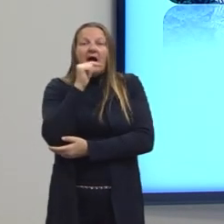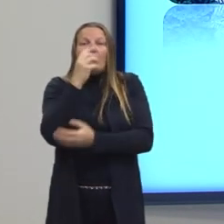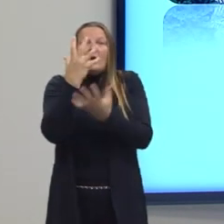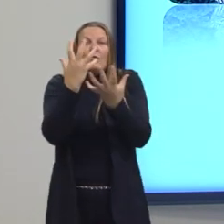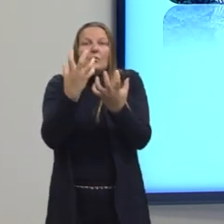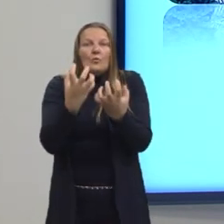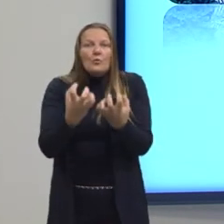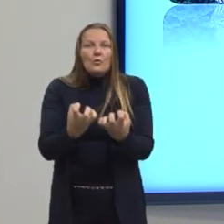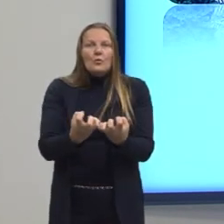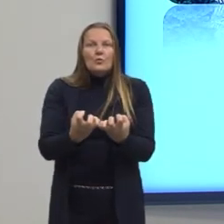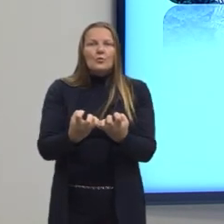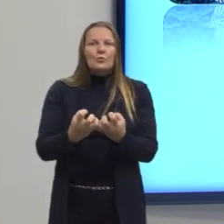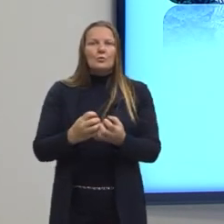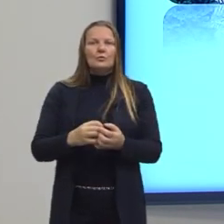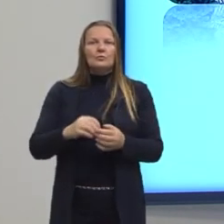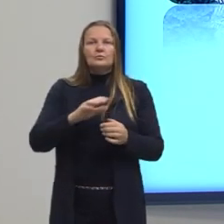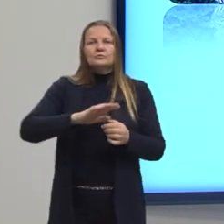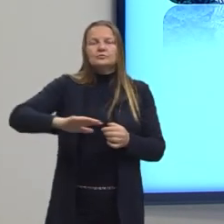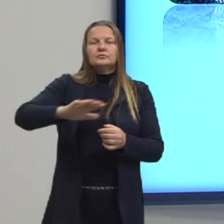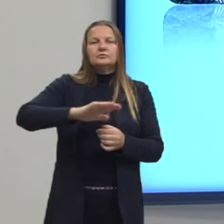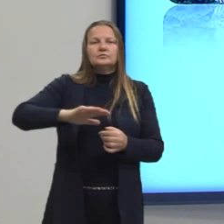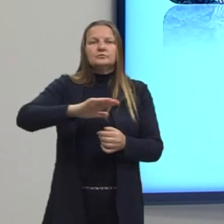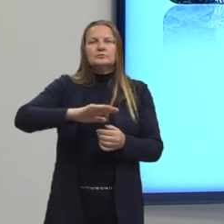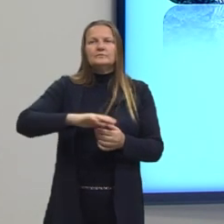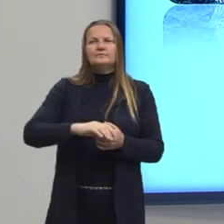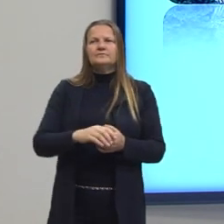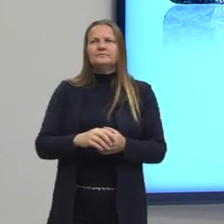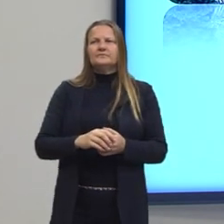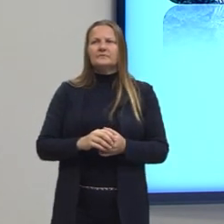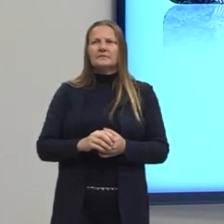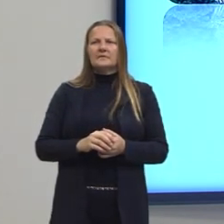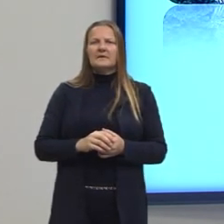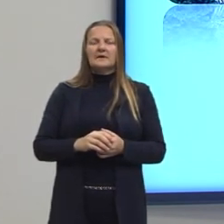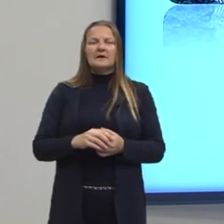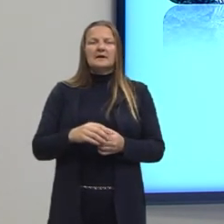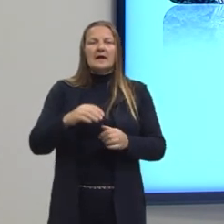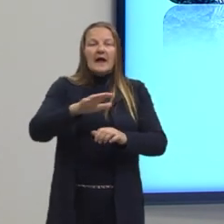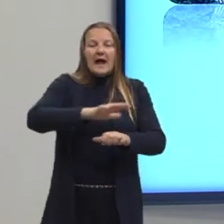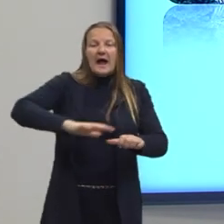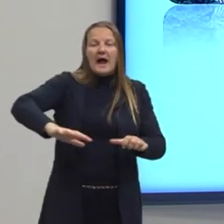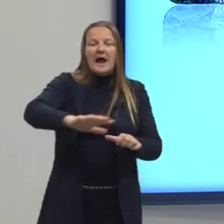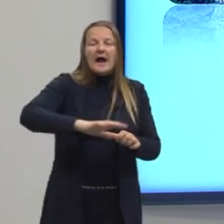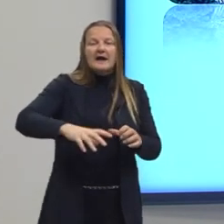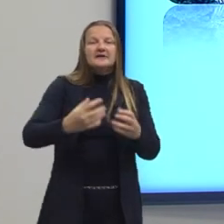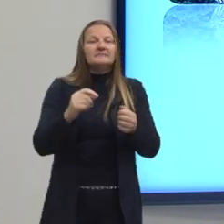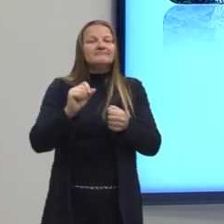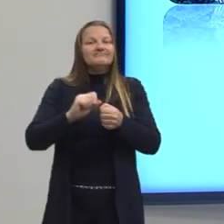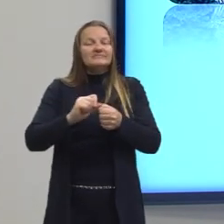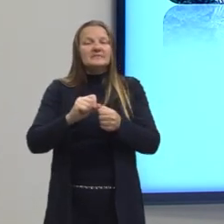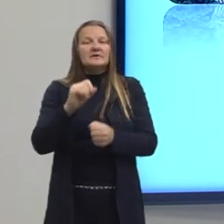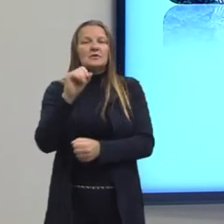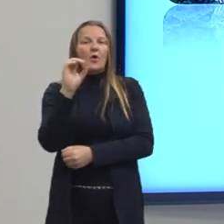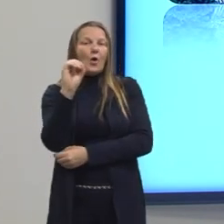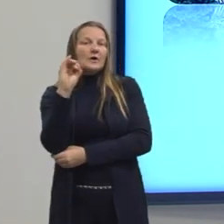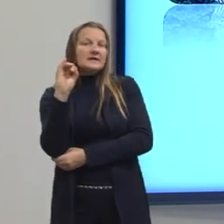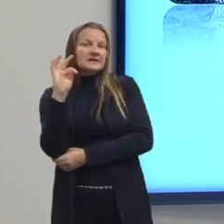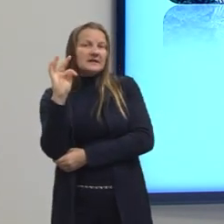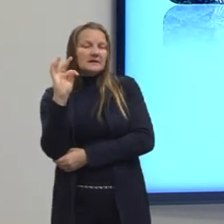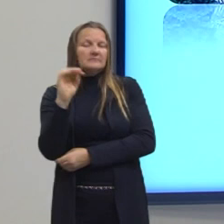perdeu mais da metade da área original. Tá? Então, de acordo, então, com a conservação internacional, esse dado.